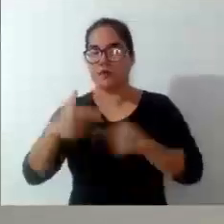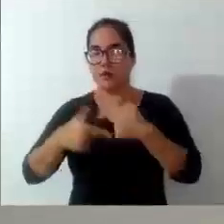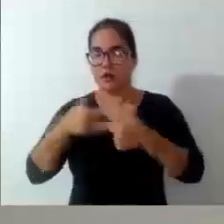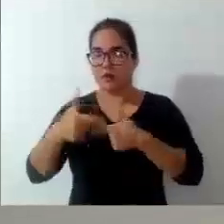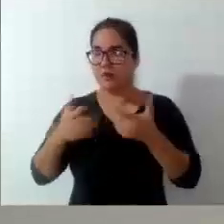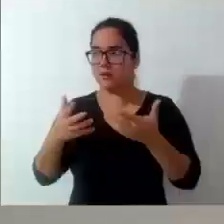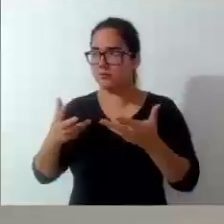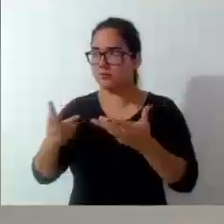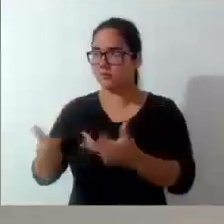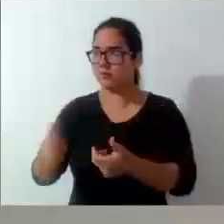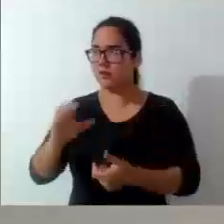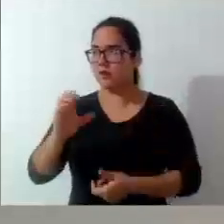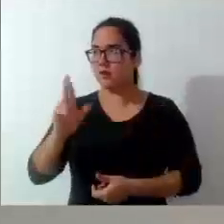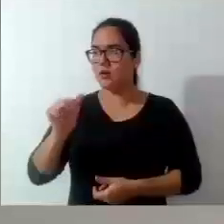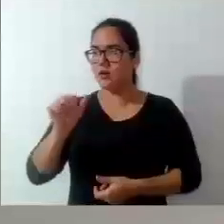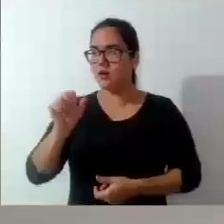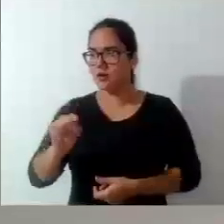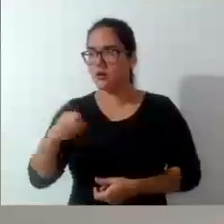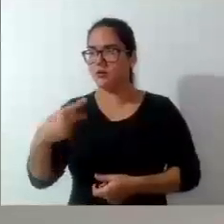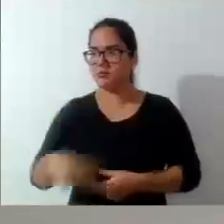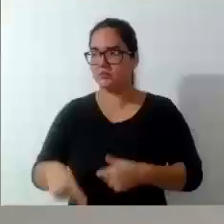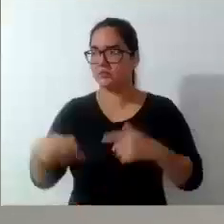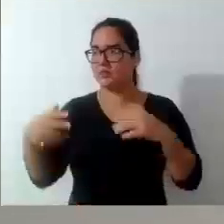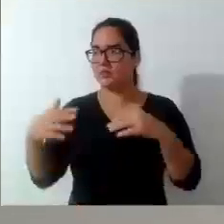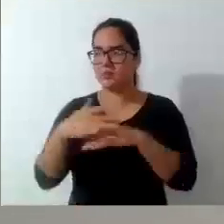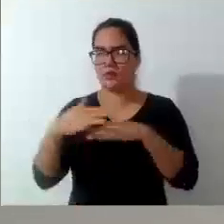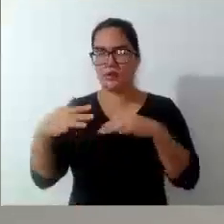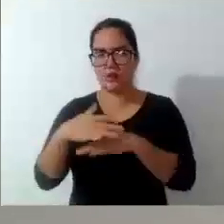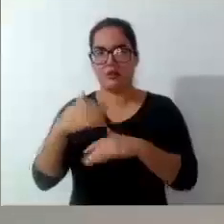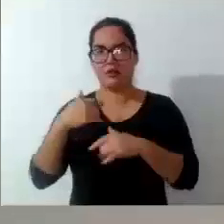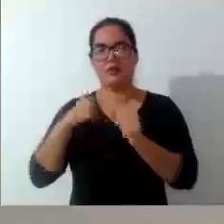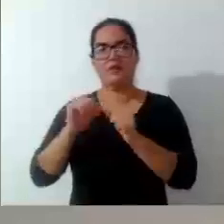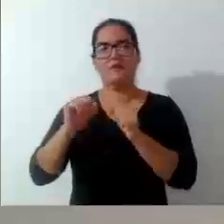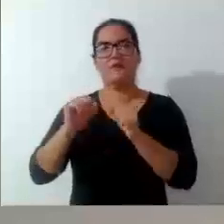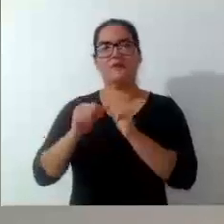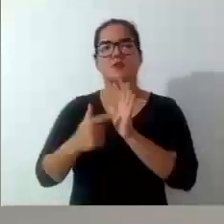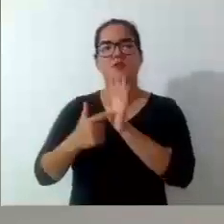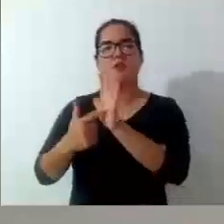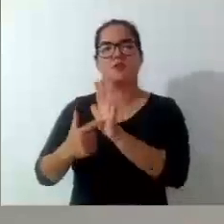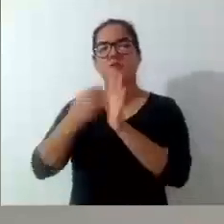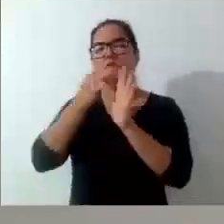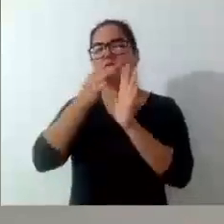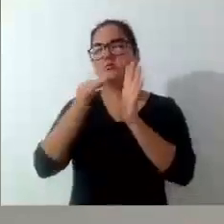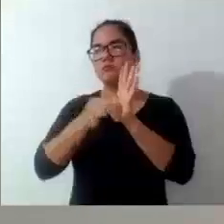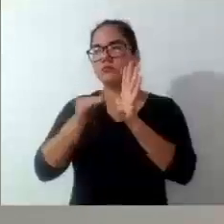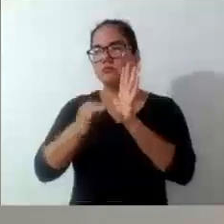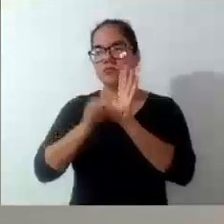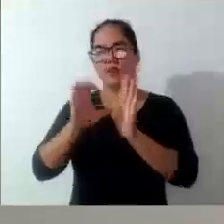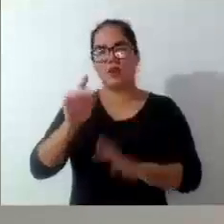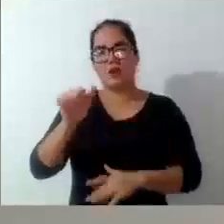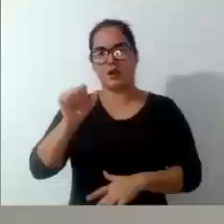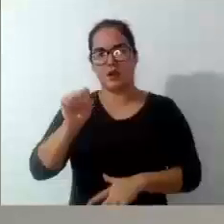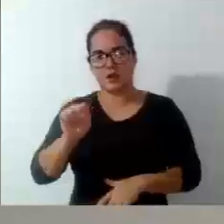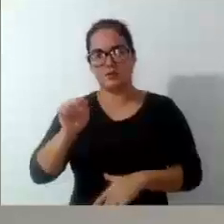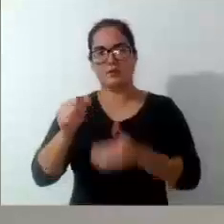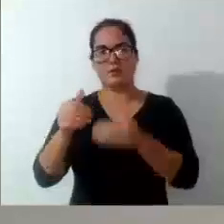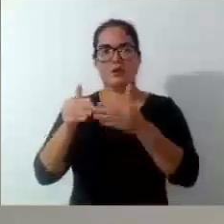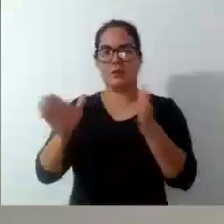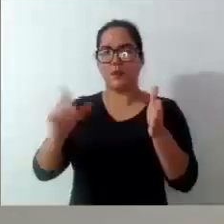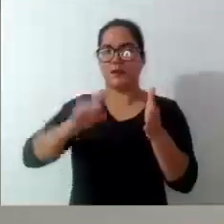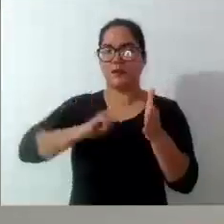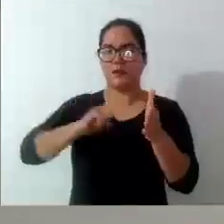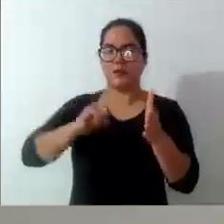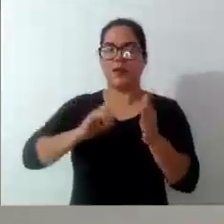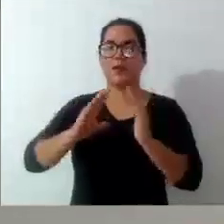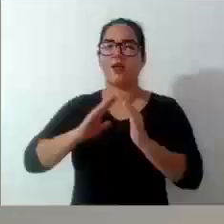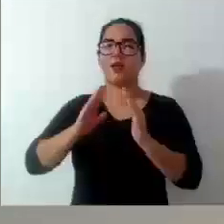promove na nossa cidade. Então, eu fiz uma indicação sugerindo que o CRAS de portas abertas esteja na Casa do